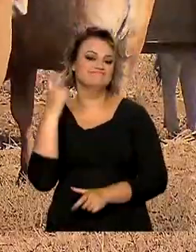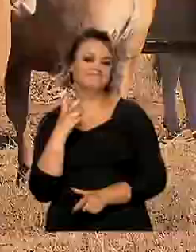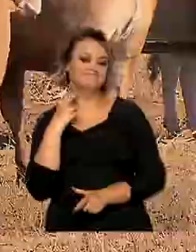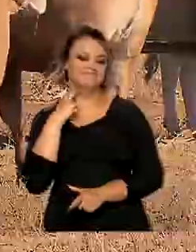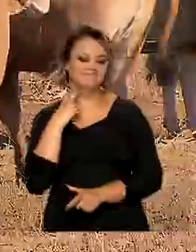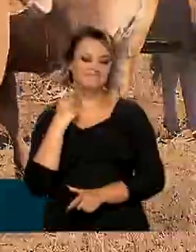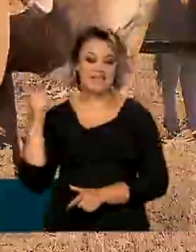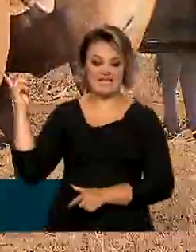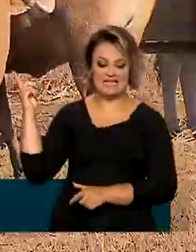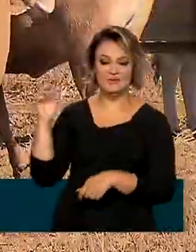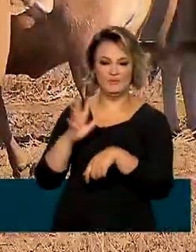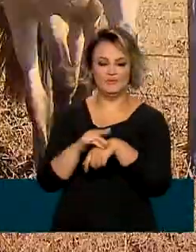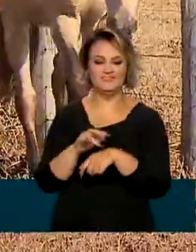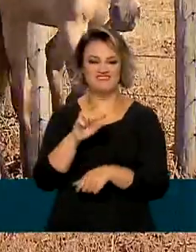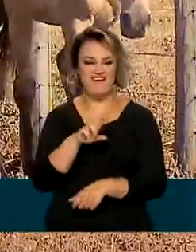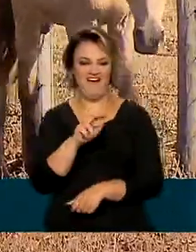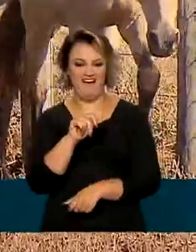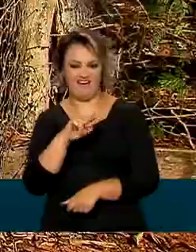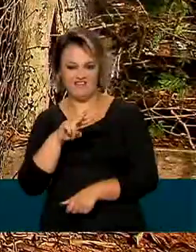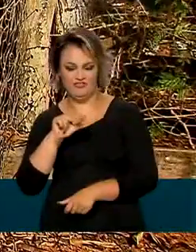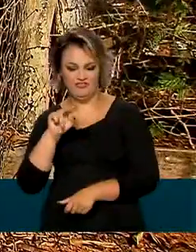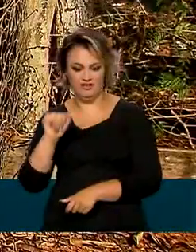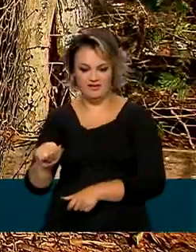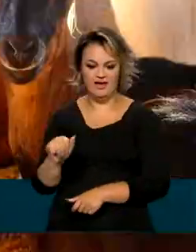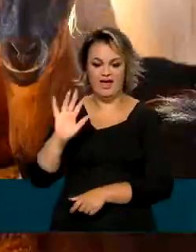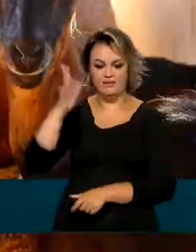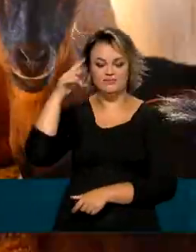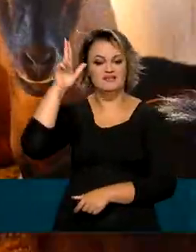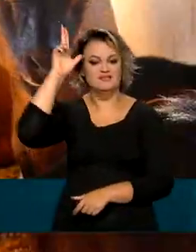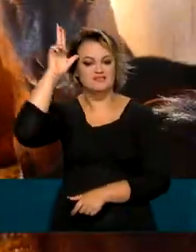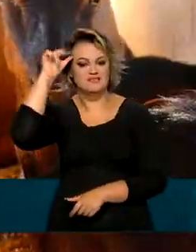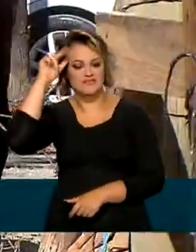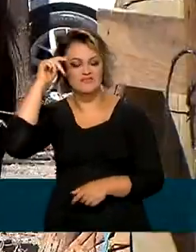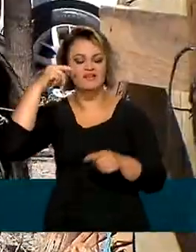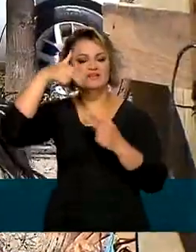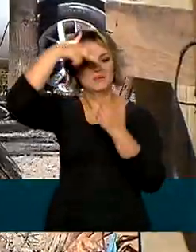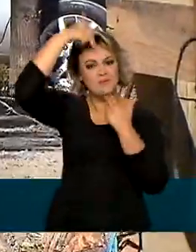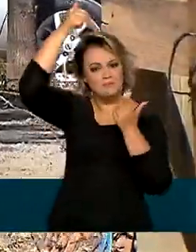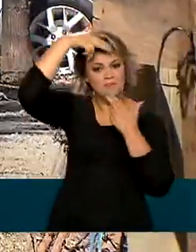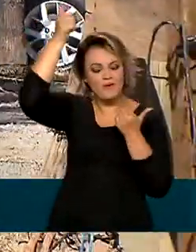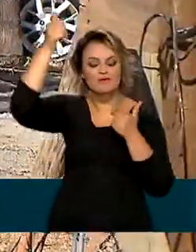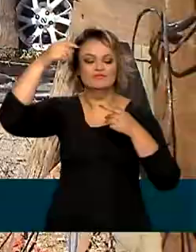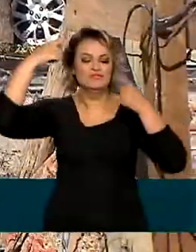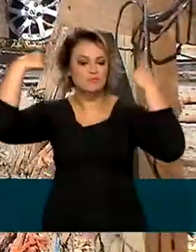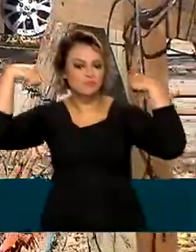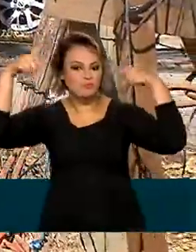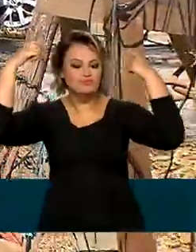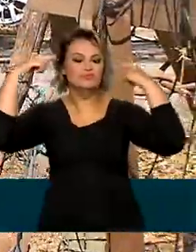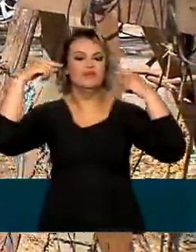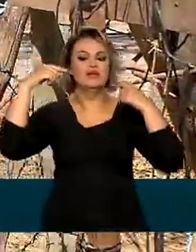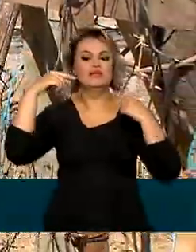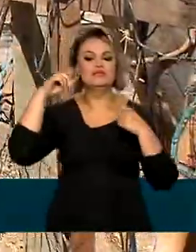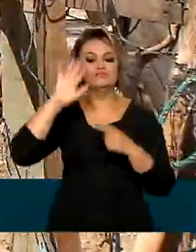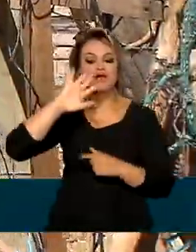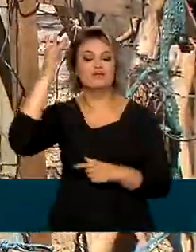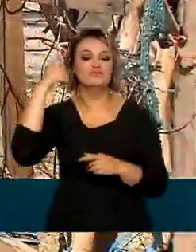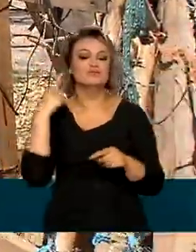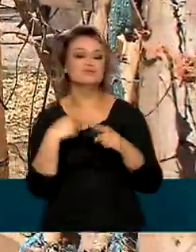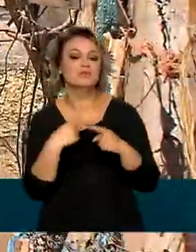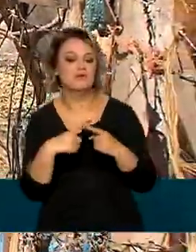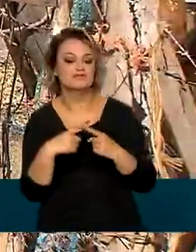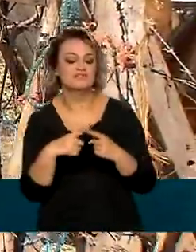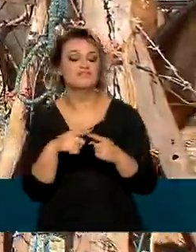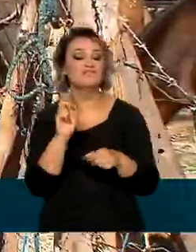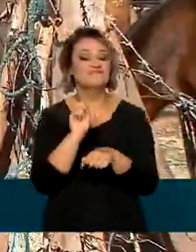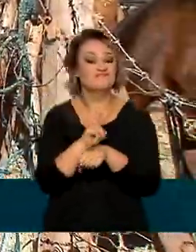herbívoros ocorre em bovinos, equinos, ovinos e caprinos. É uma doença que não tem cura, causada por um vírus